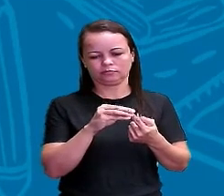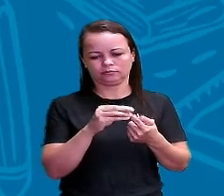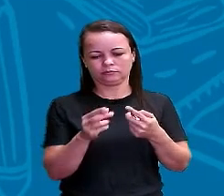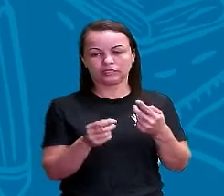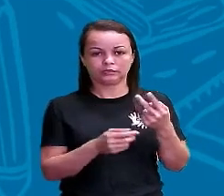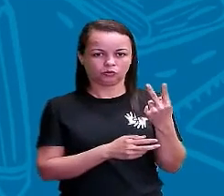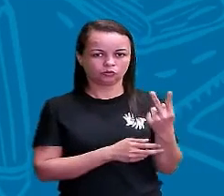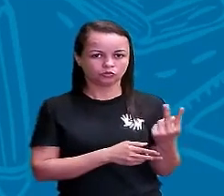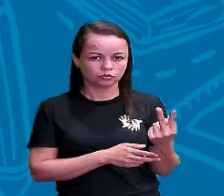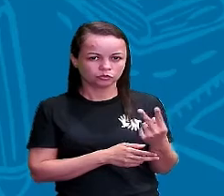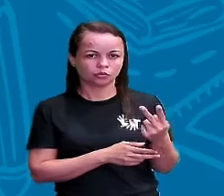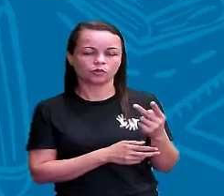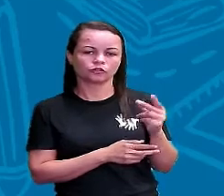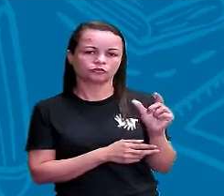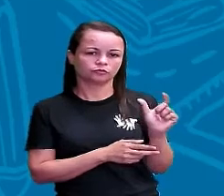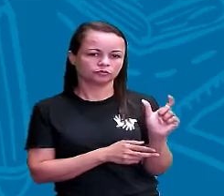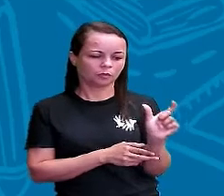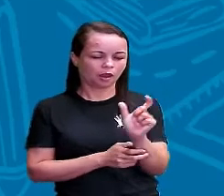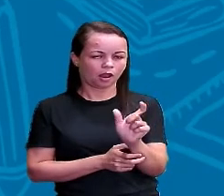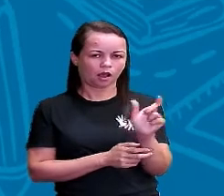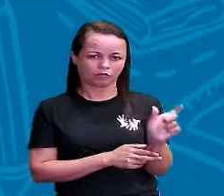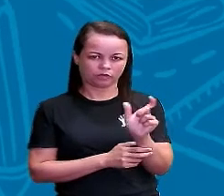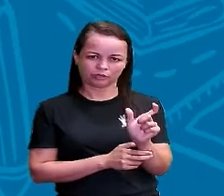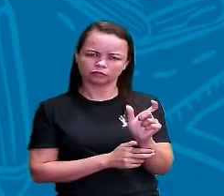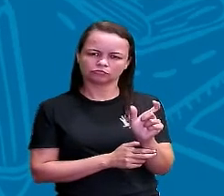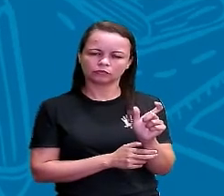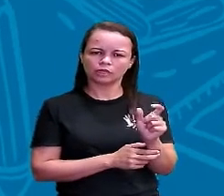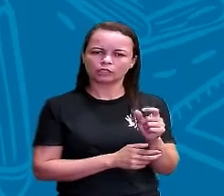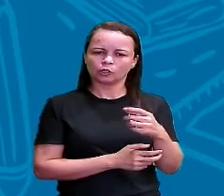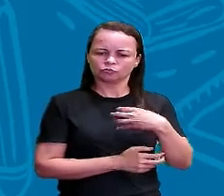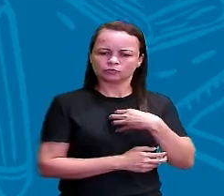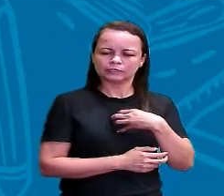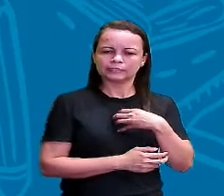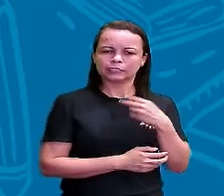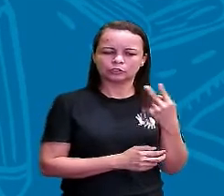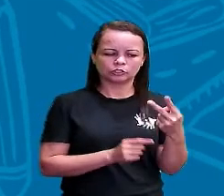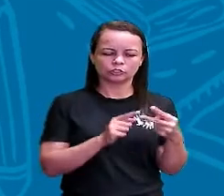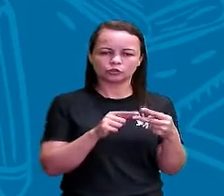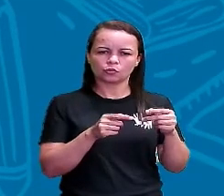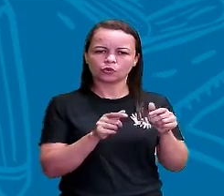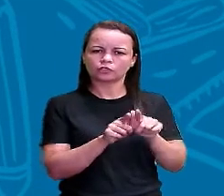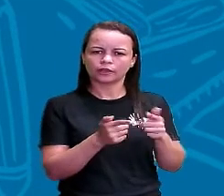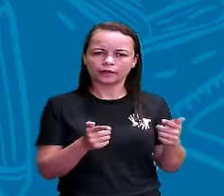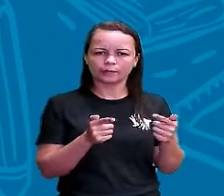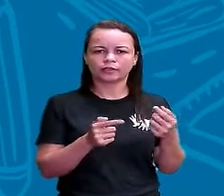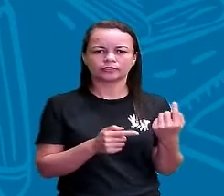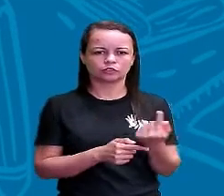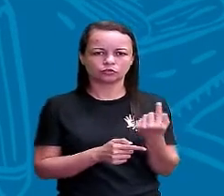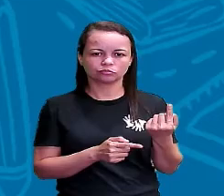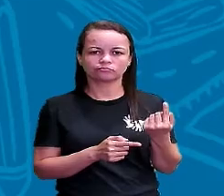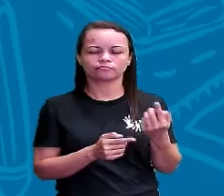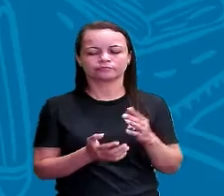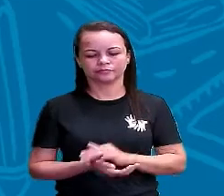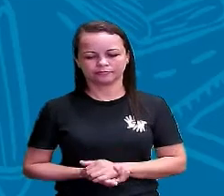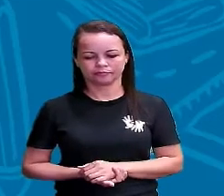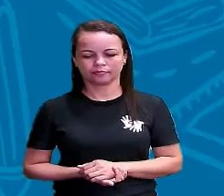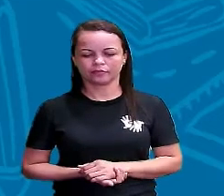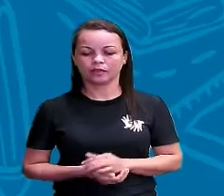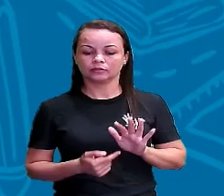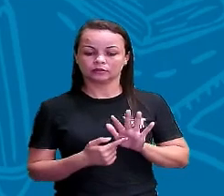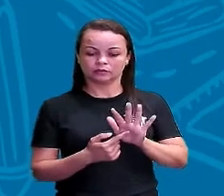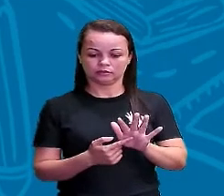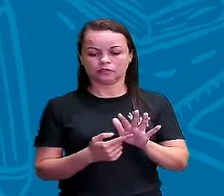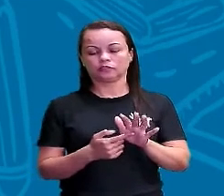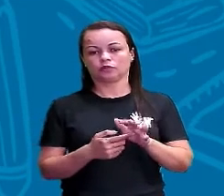duas palavras aí, trazendo o sentido de uma só. De uma classe gramatical só. Nesse caso, locução verbal é indicando